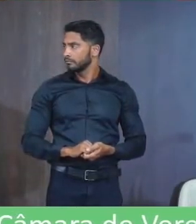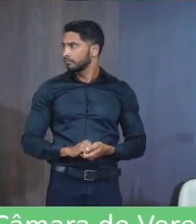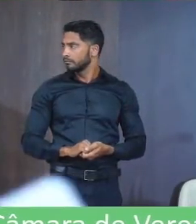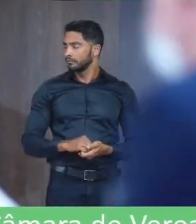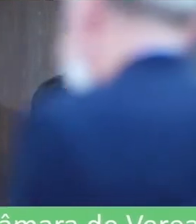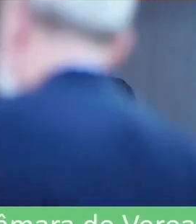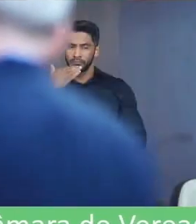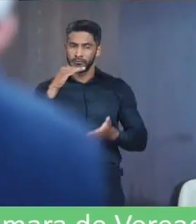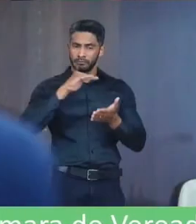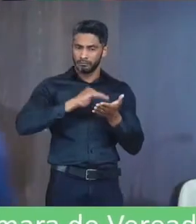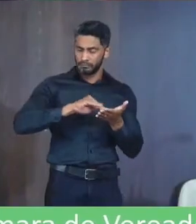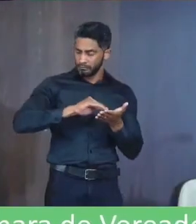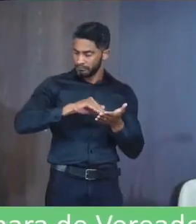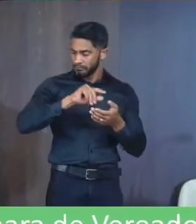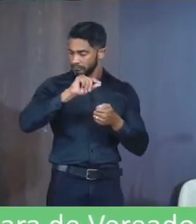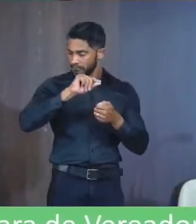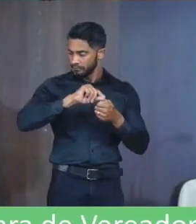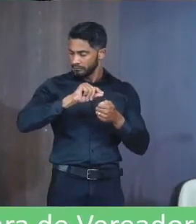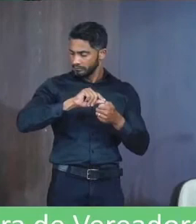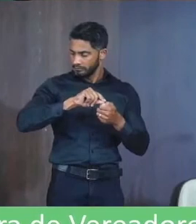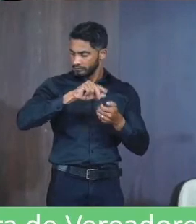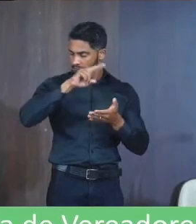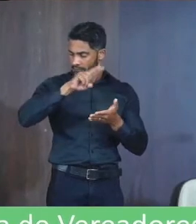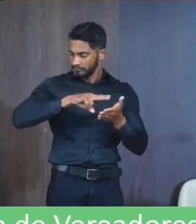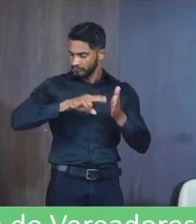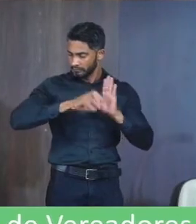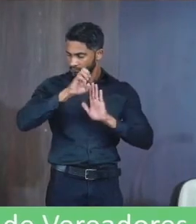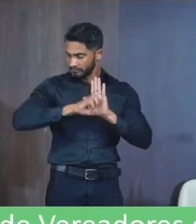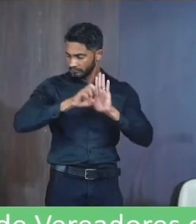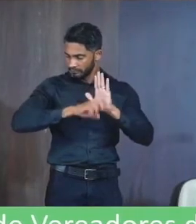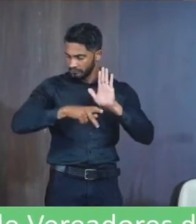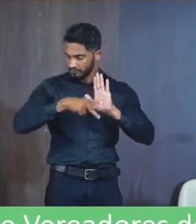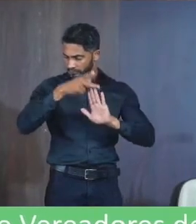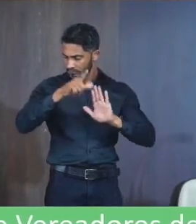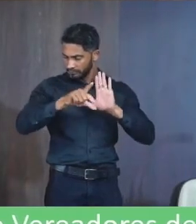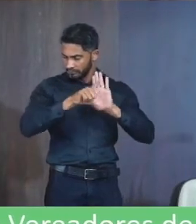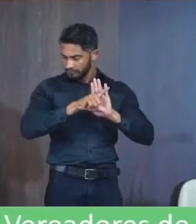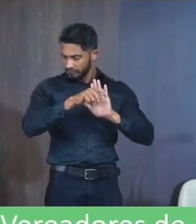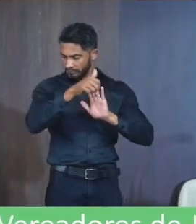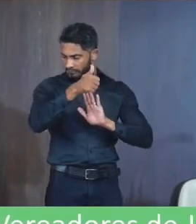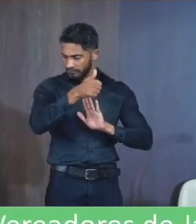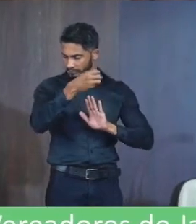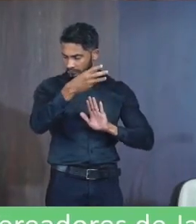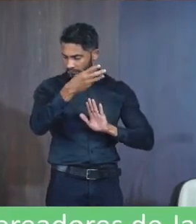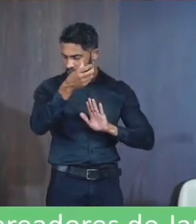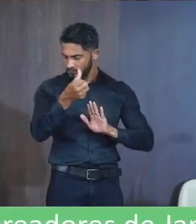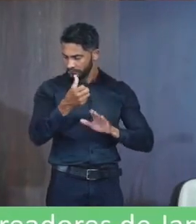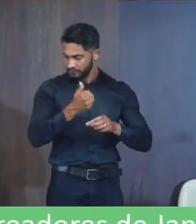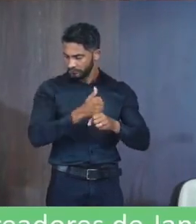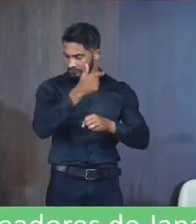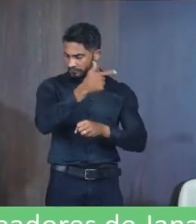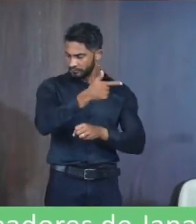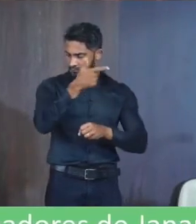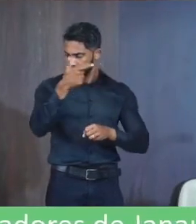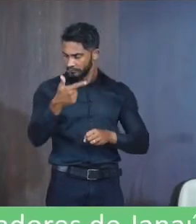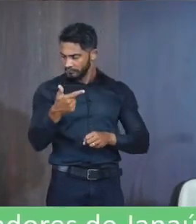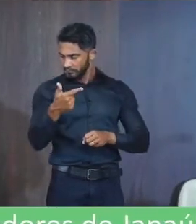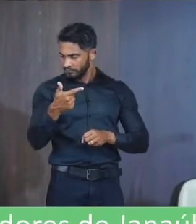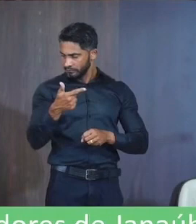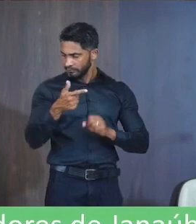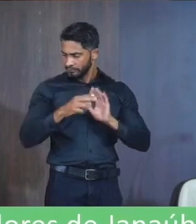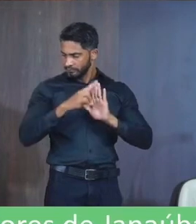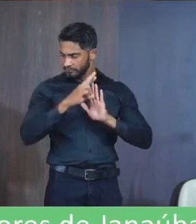Solicito ao seu secretário Que seja realizada A leitura das emendas Dos projetos de lei 136 de 2022 E o projeto de resolução